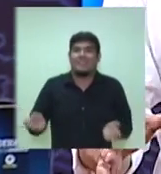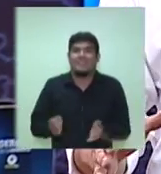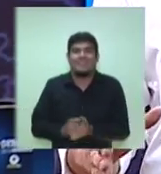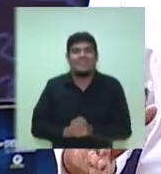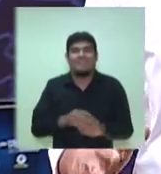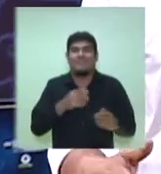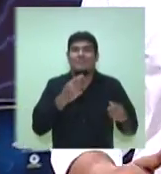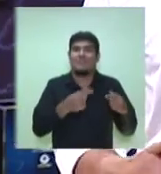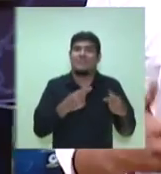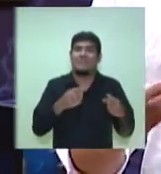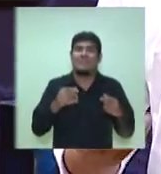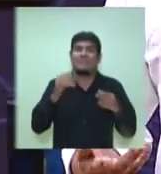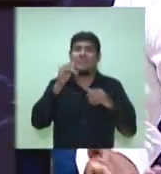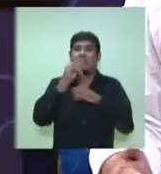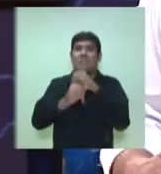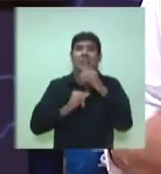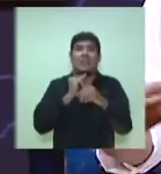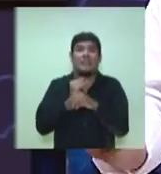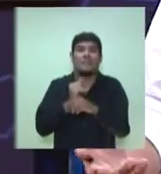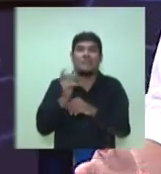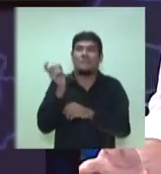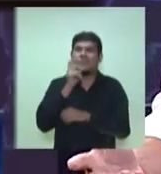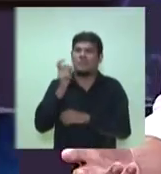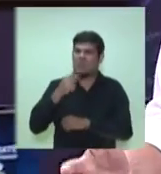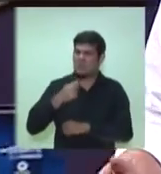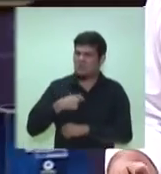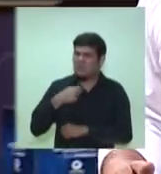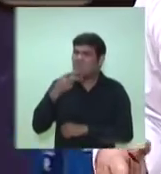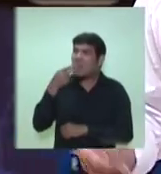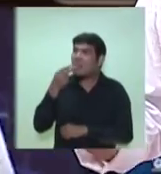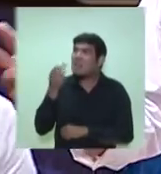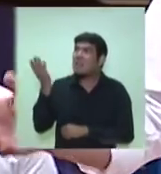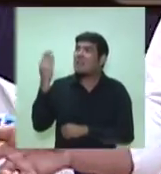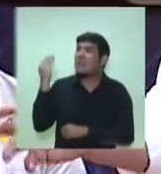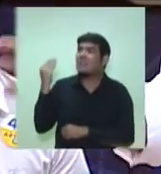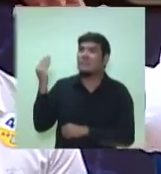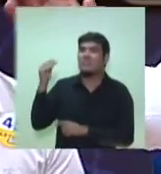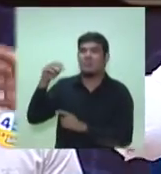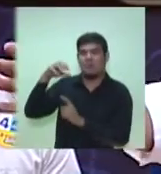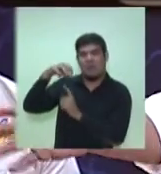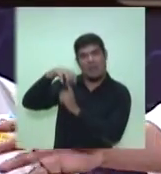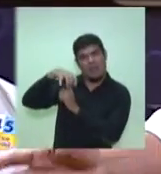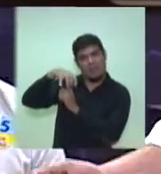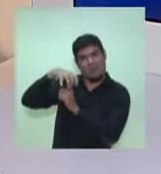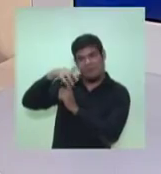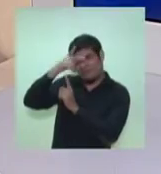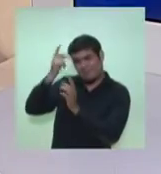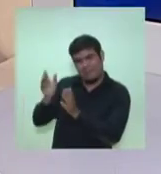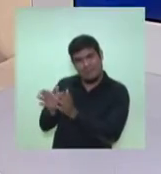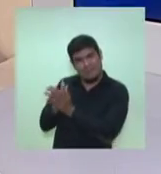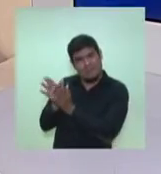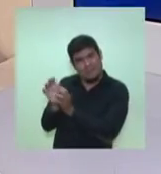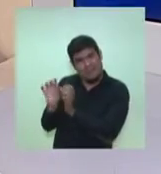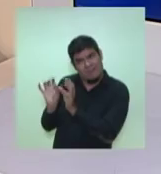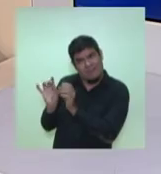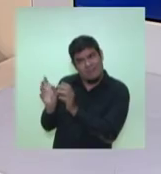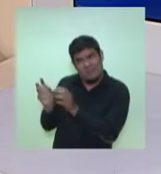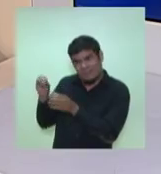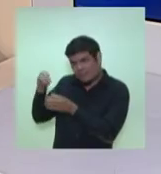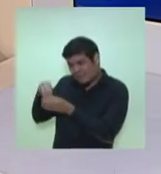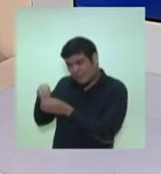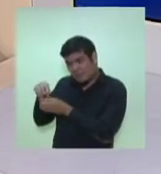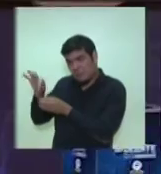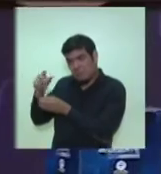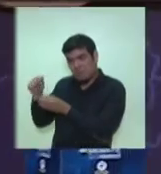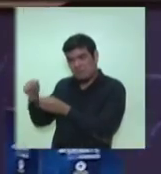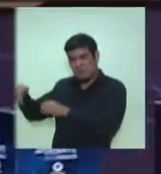política pela internet. Que é a mentira de que eu teria dito, em algum momento, de que os camelôs que estão dentro das galerias serão devolvidos para as ruas